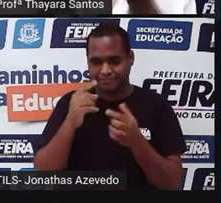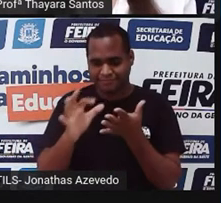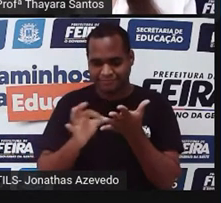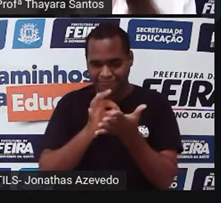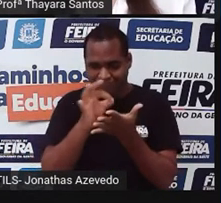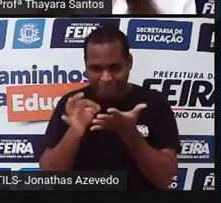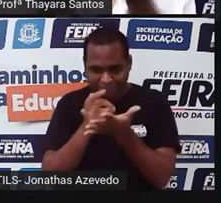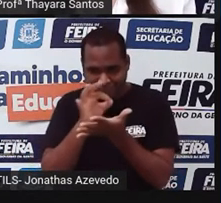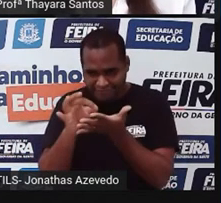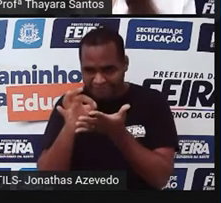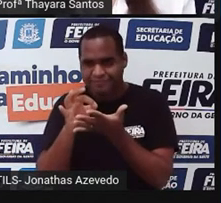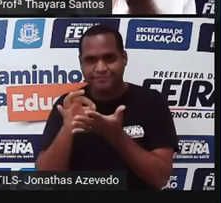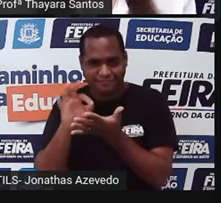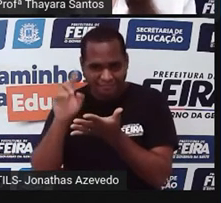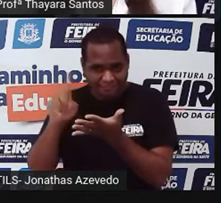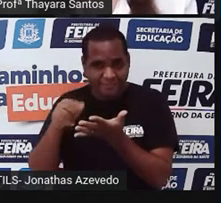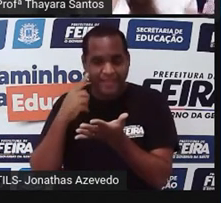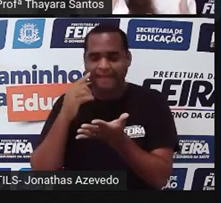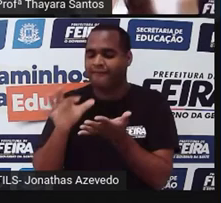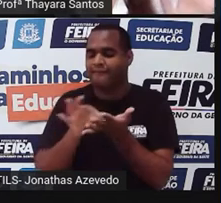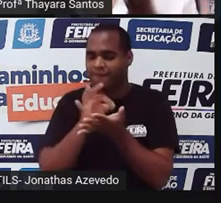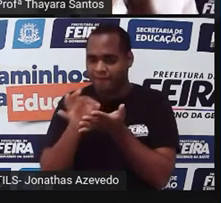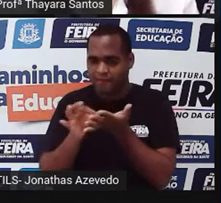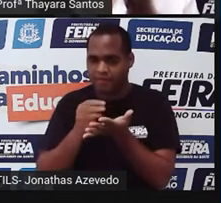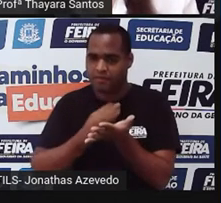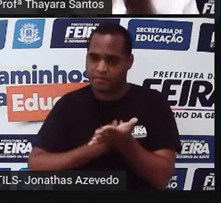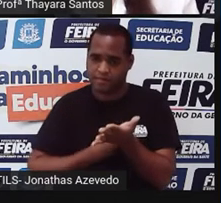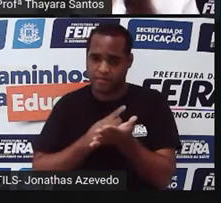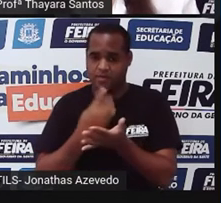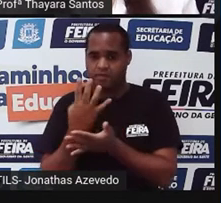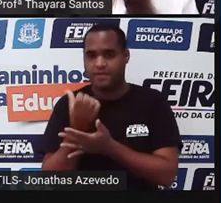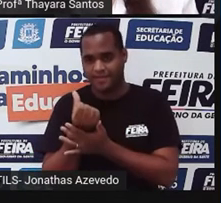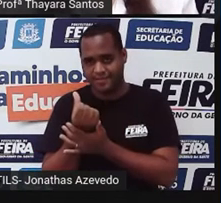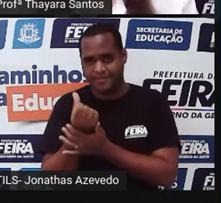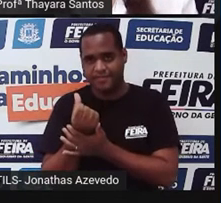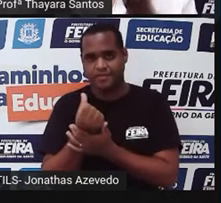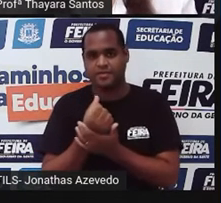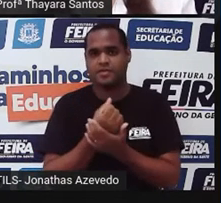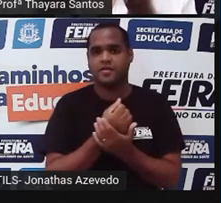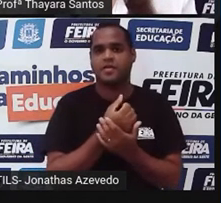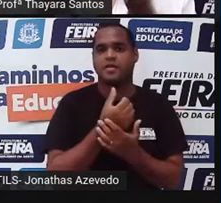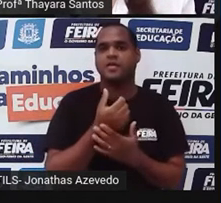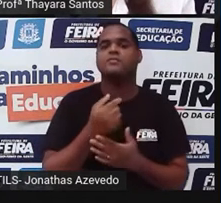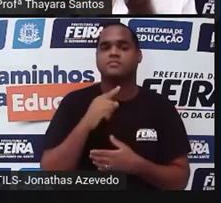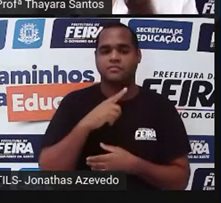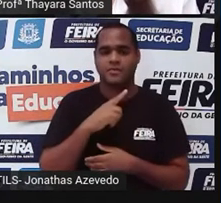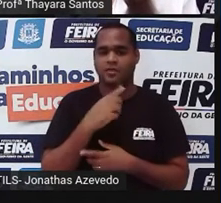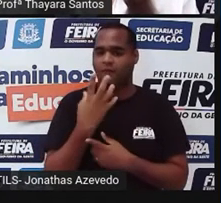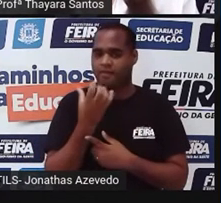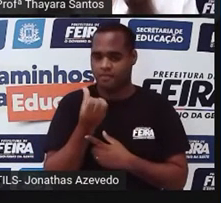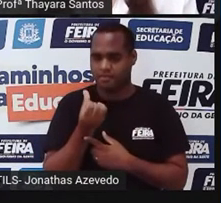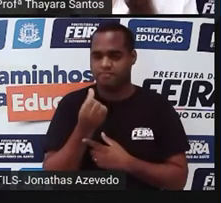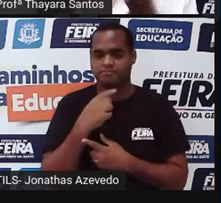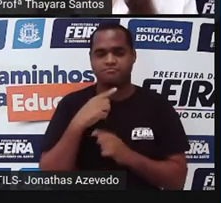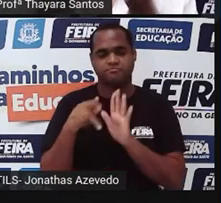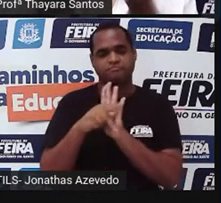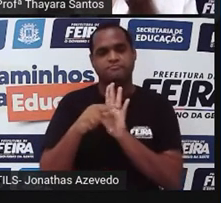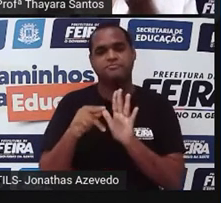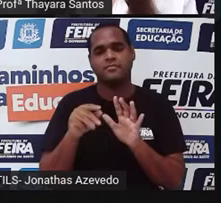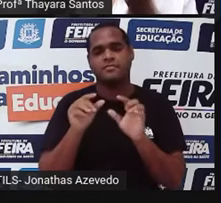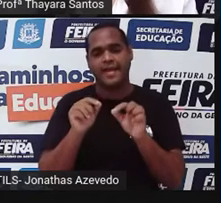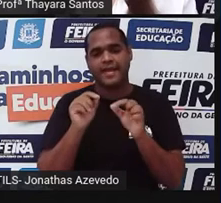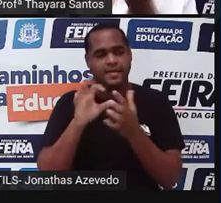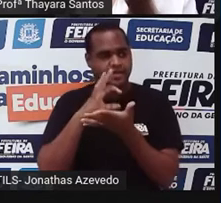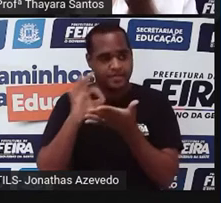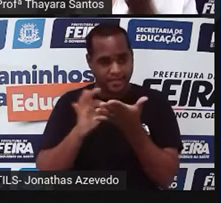reprodutivas, então, como eu falei, na nossa espécie a gente tem 46 cromossomos, como vocês estão vendo aqui. Então, essa célula